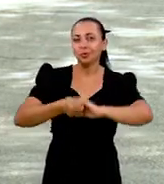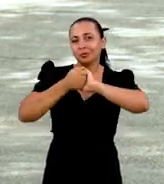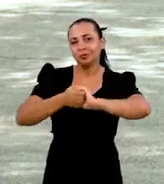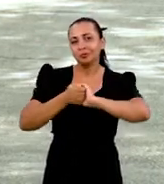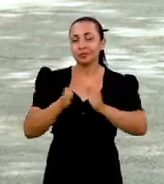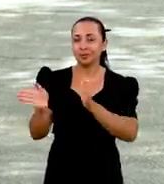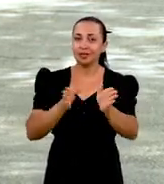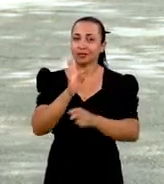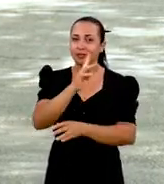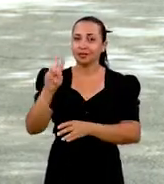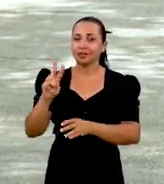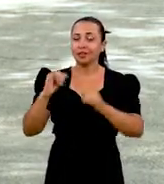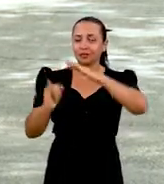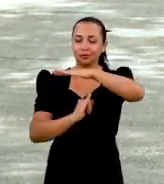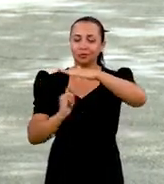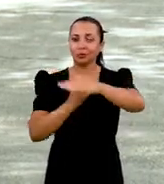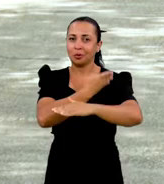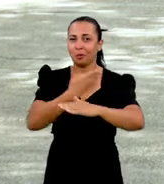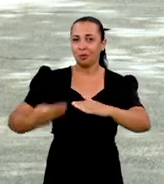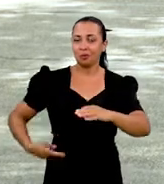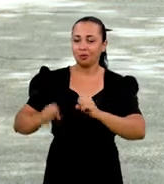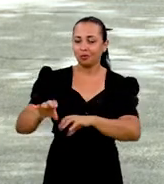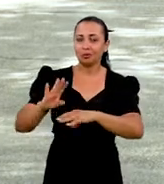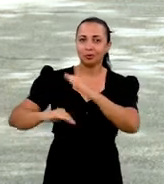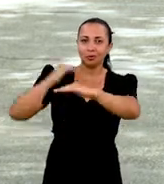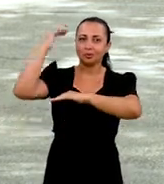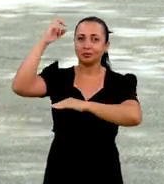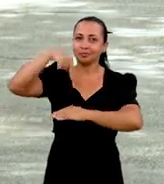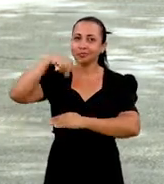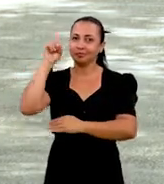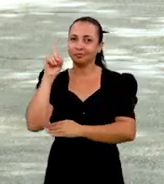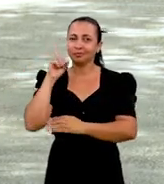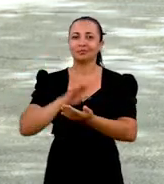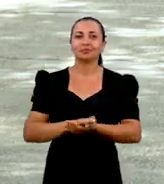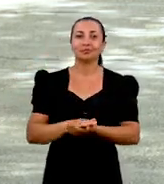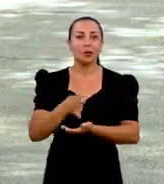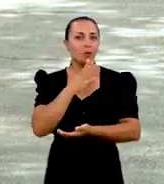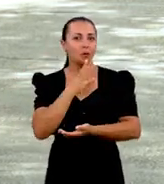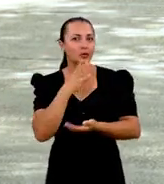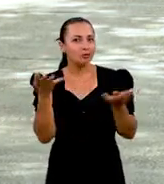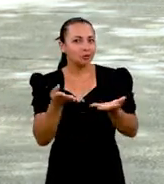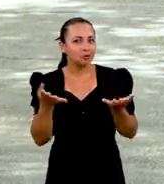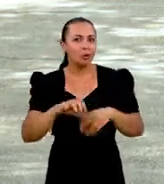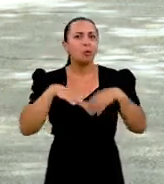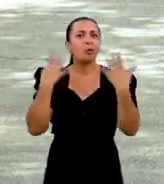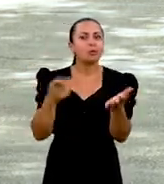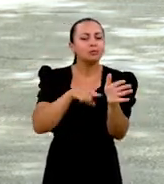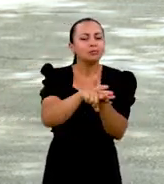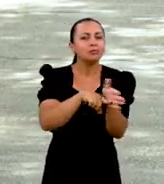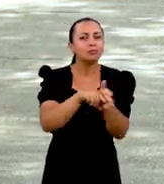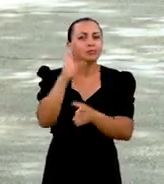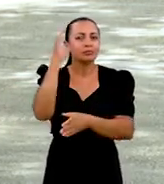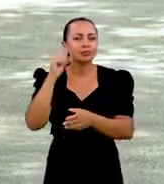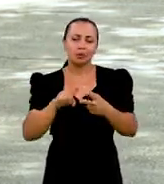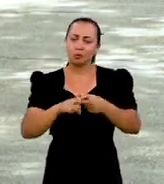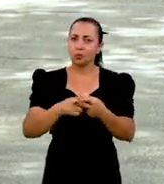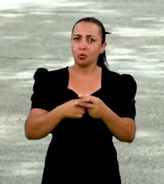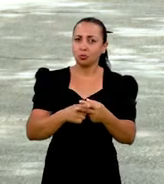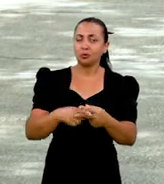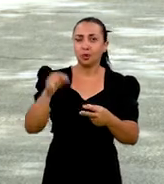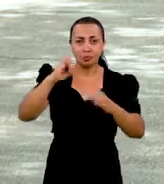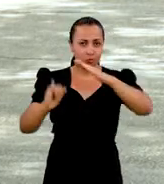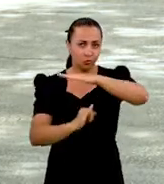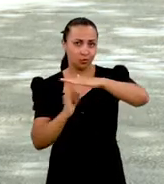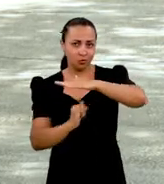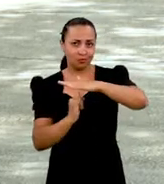meio da colaboração entre TVs e instituições públicas de ensino superior nordestinas. Vamos conhecer hoje quais as pesquisas científicas